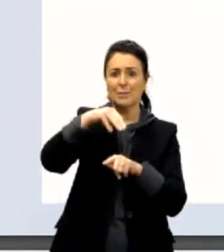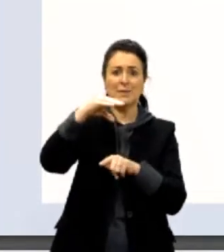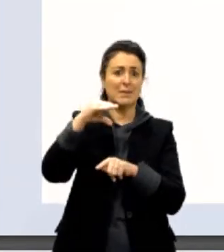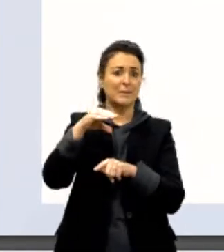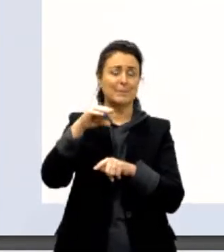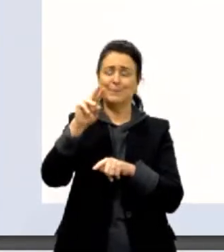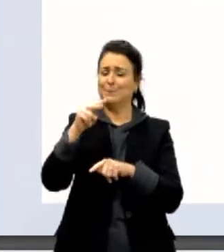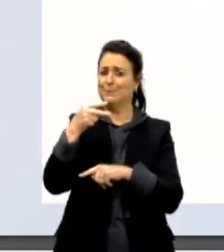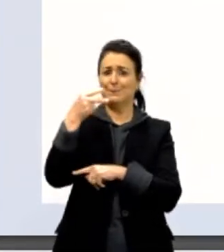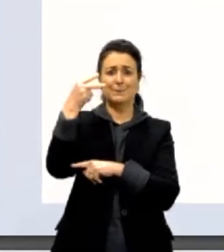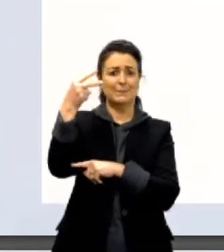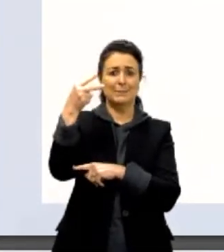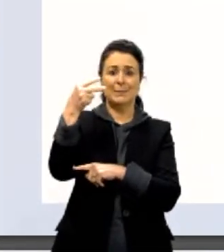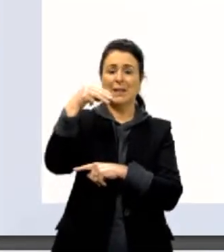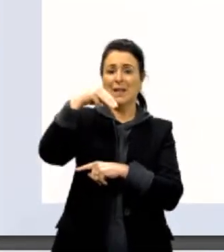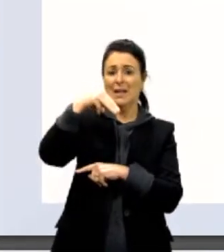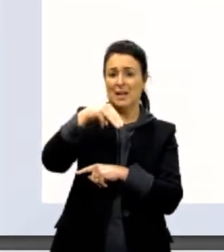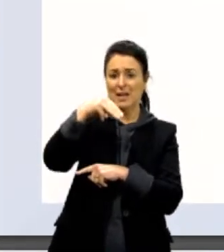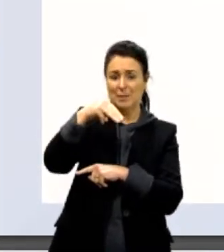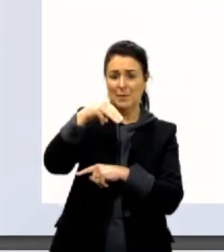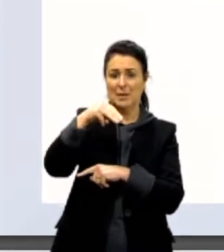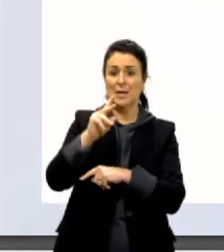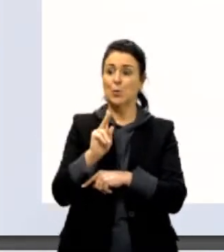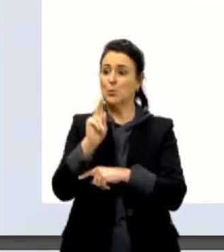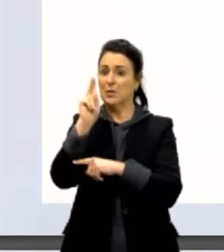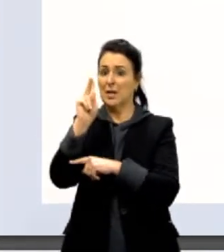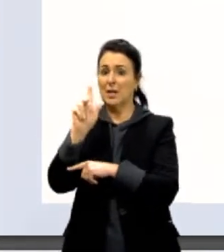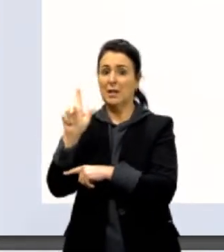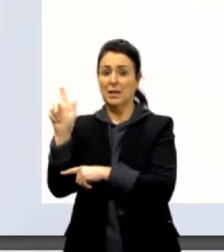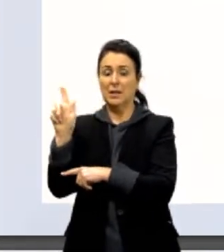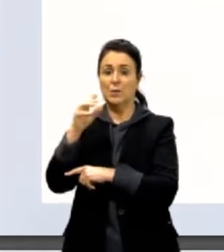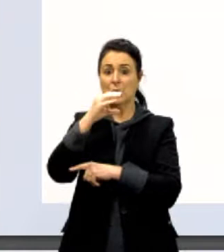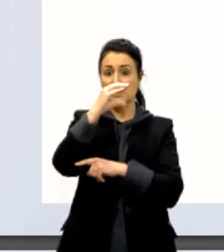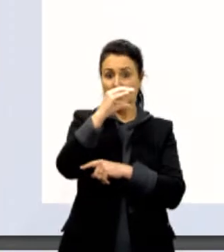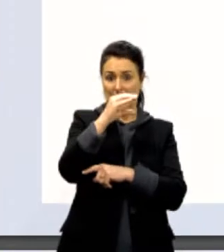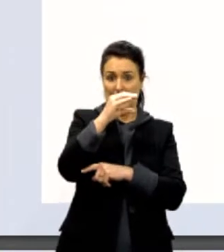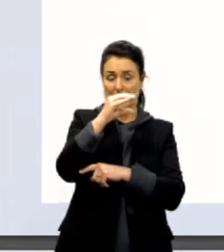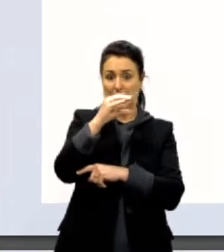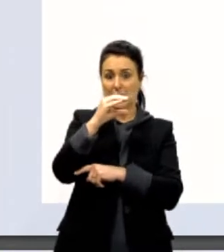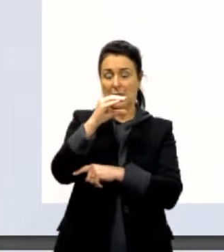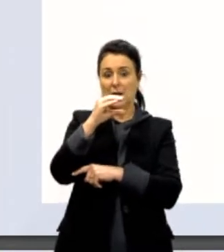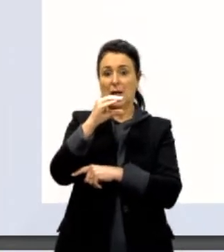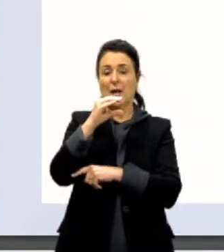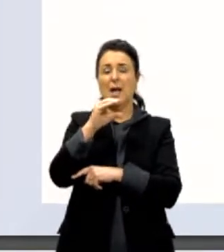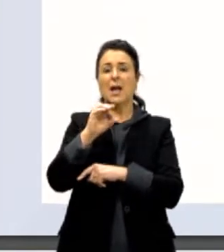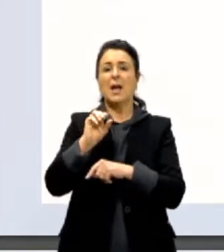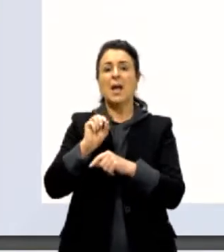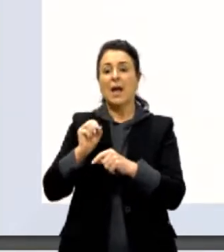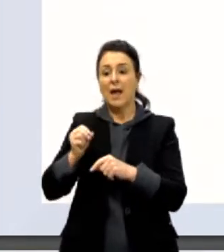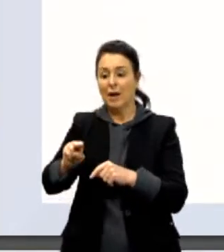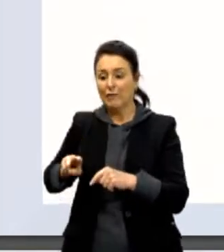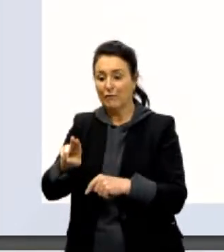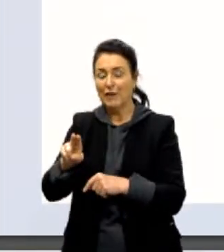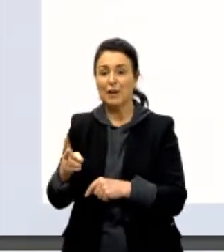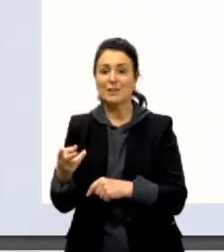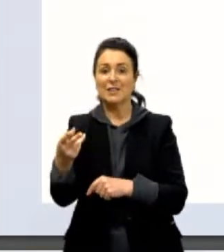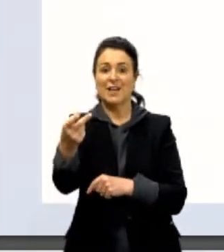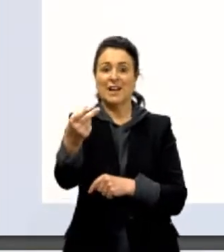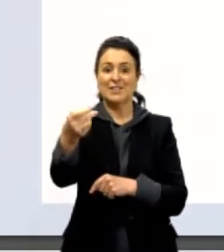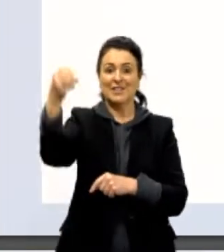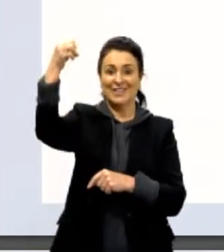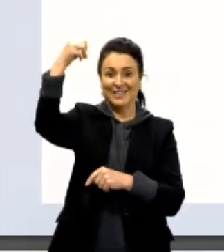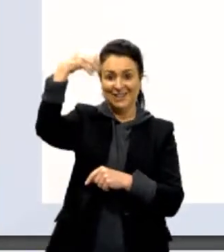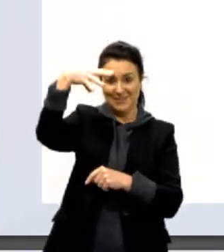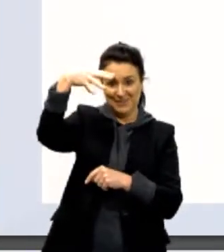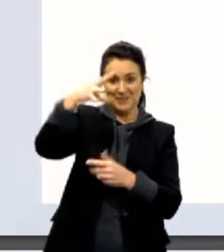quadrado, onde M é a massa em quilogramas e C é a velocidade da luz no vácuo, que é constante e vale 300